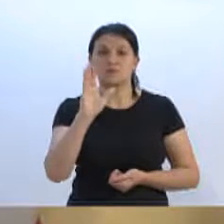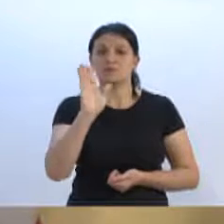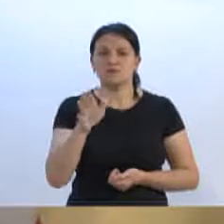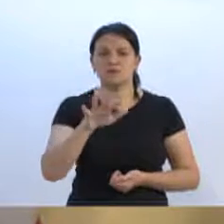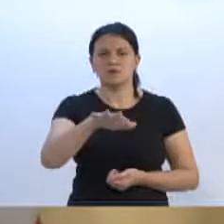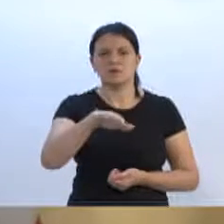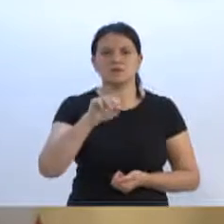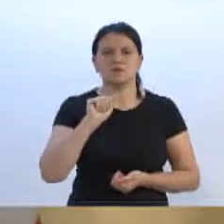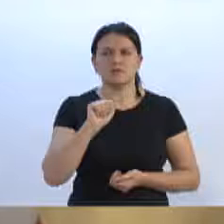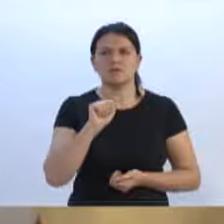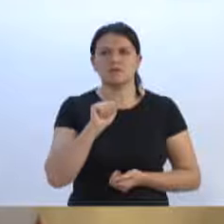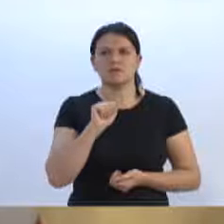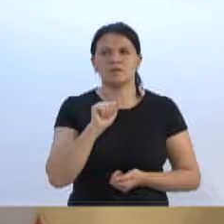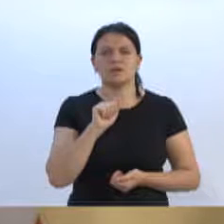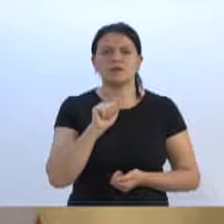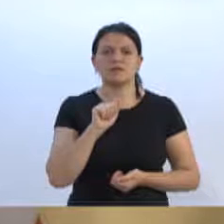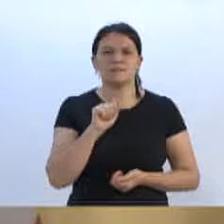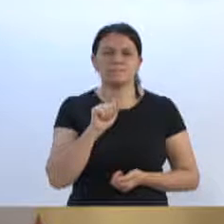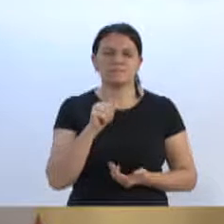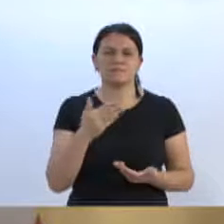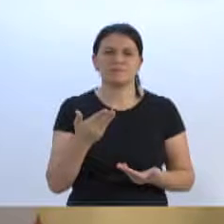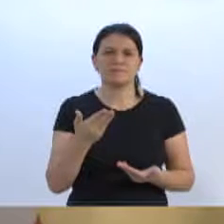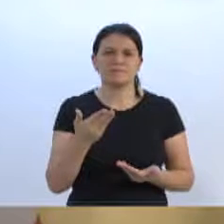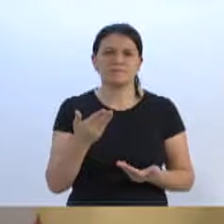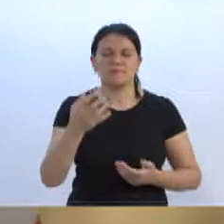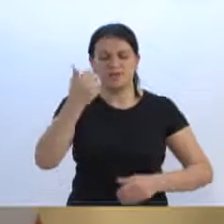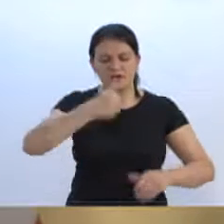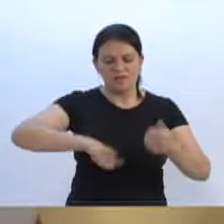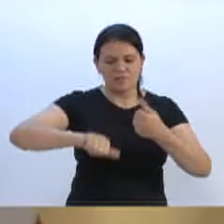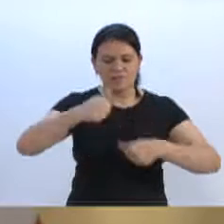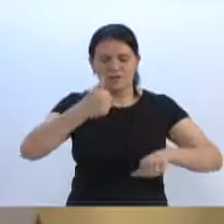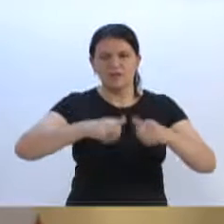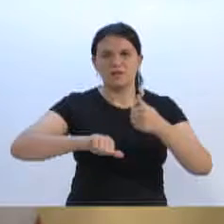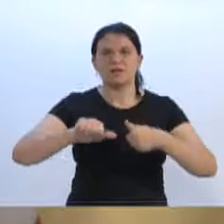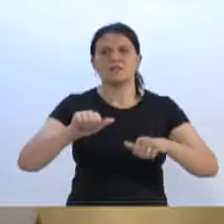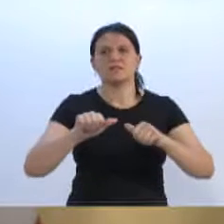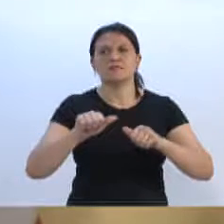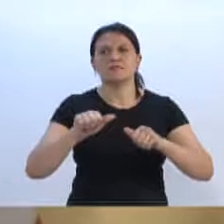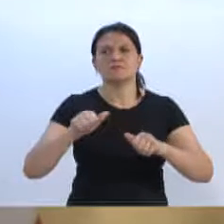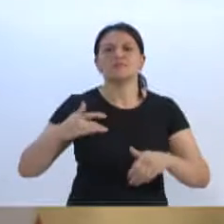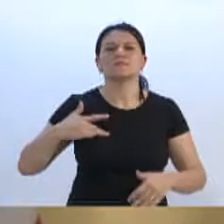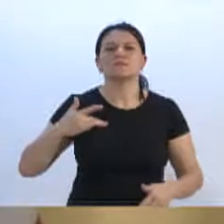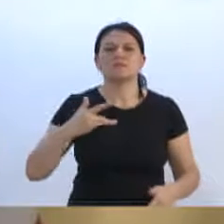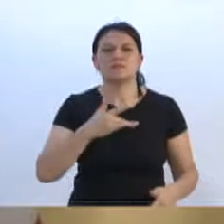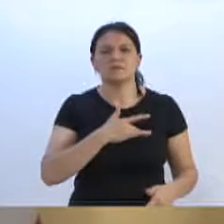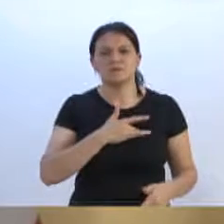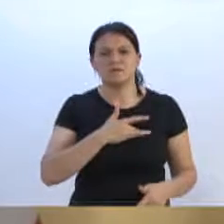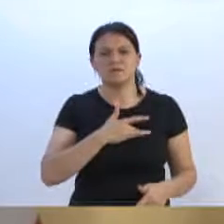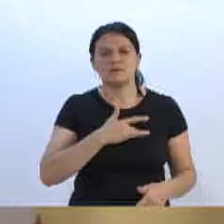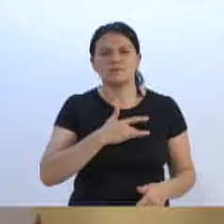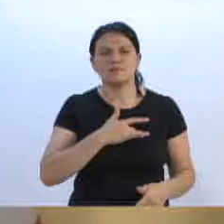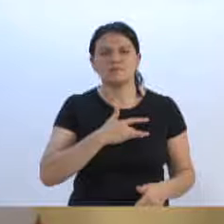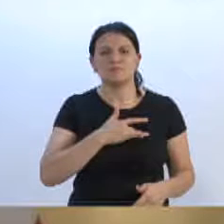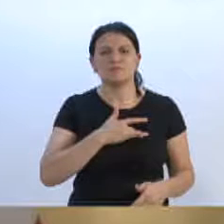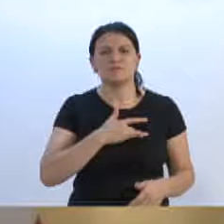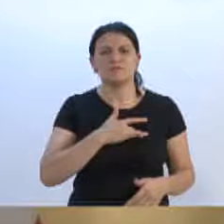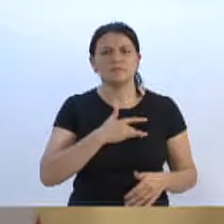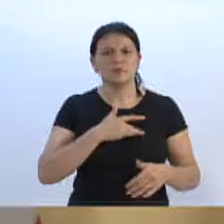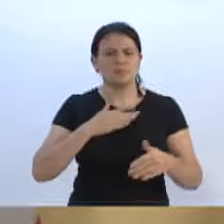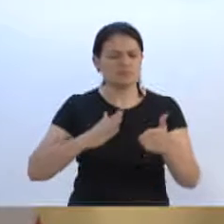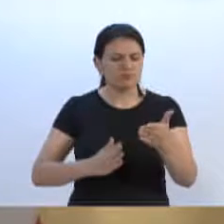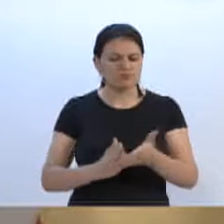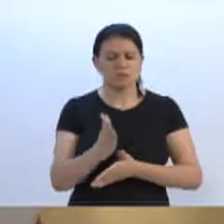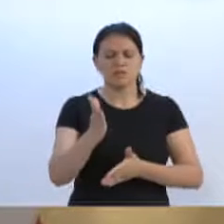para a avaliação de saúde. Vencida essa etapa,